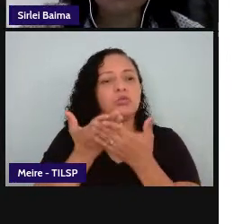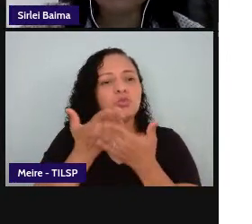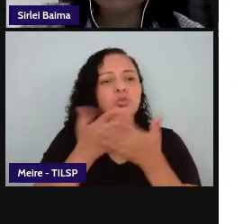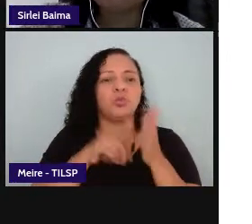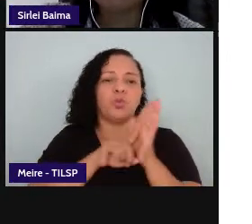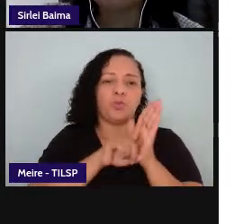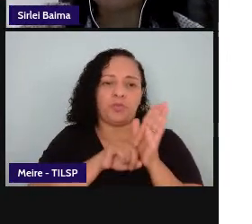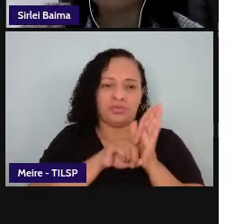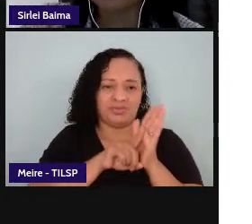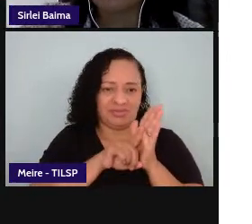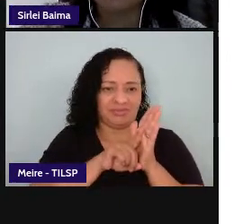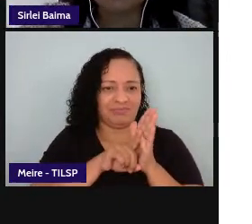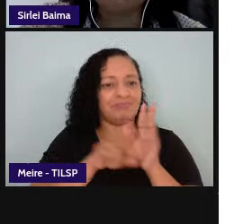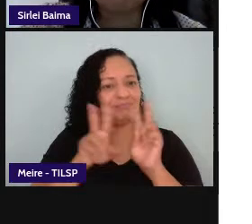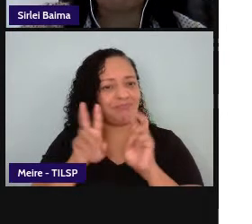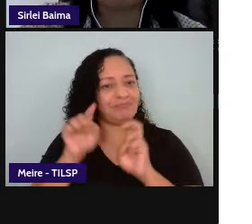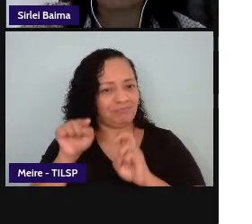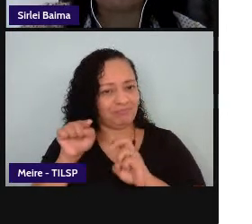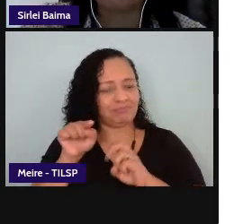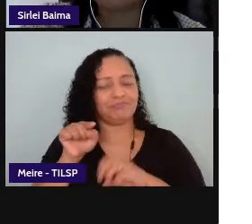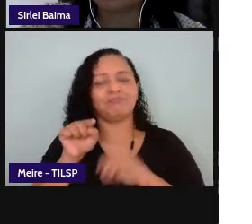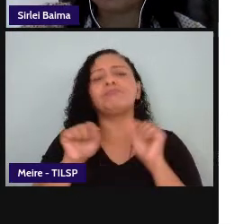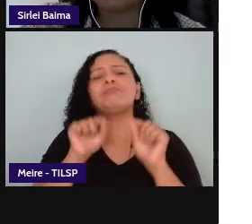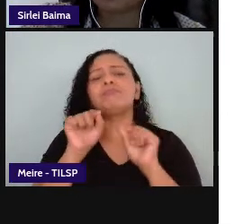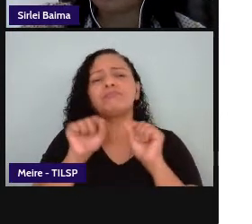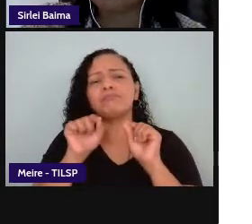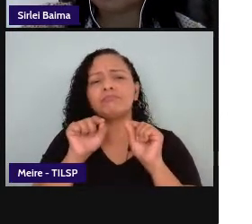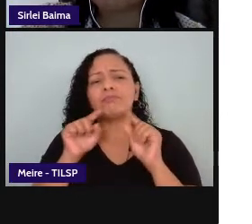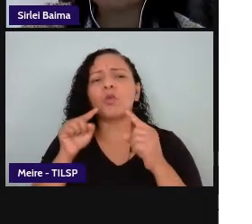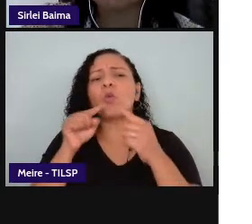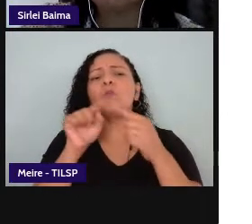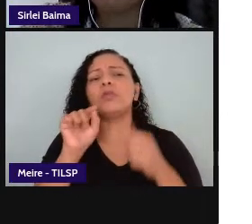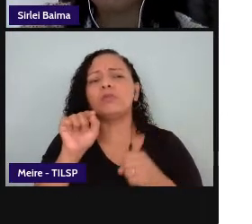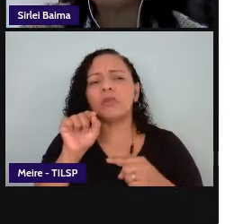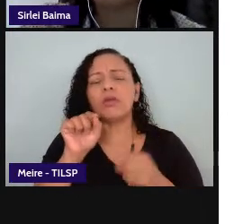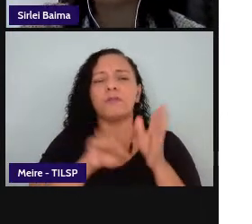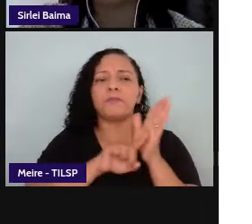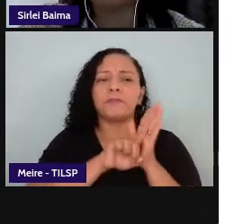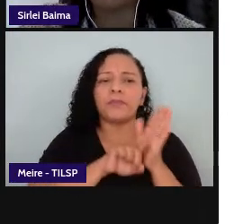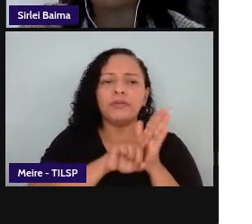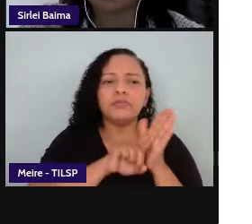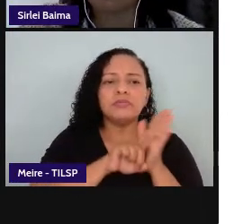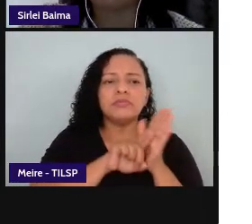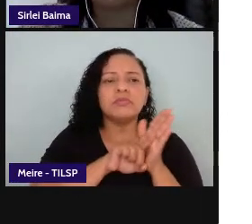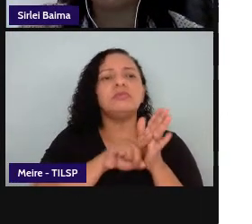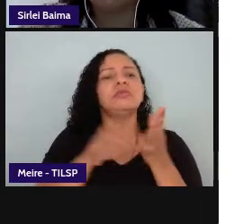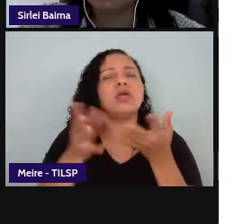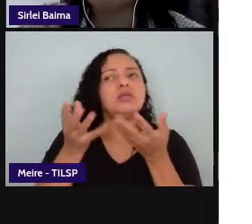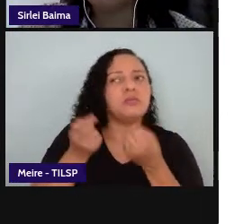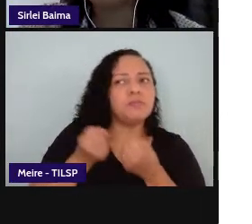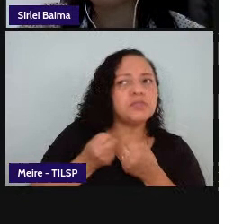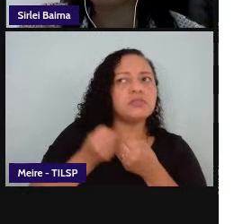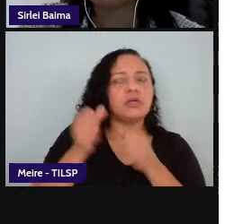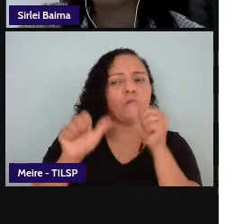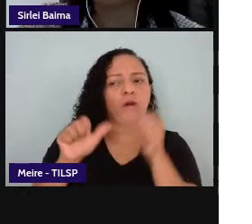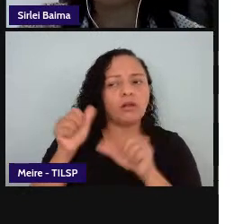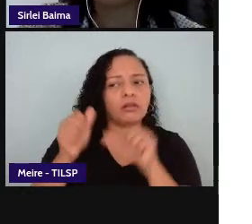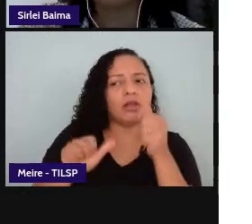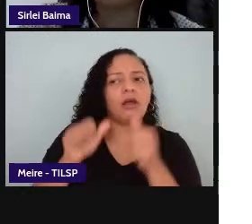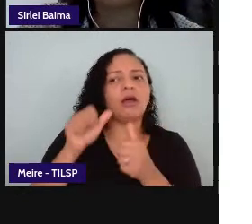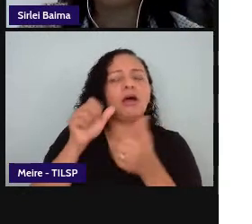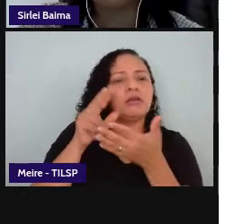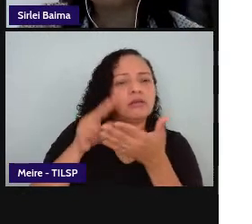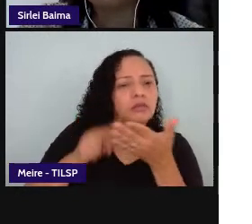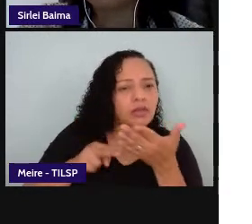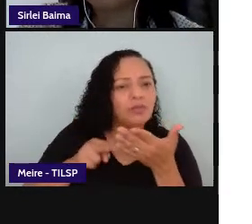o próprio nome já diz ele envolve a pesquisa a recepção a apreciação a análise aplicação e produção de